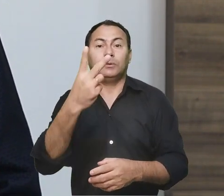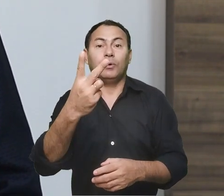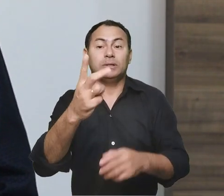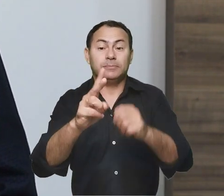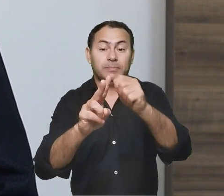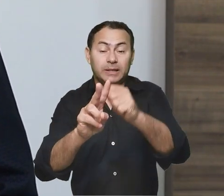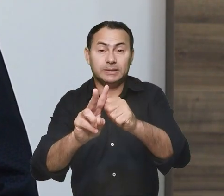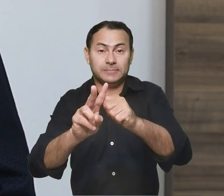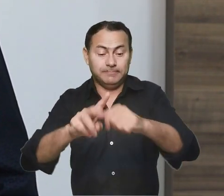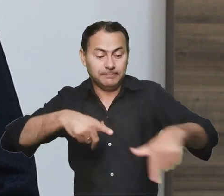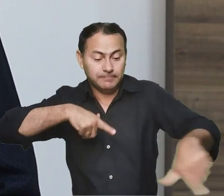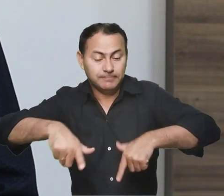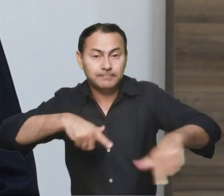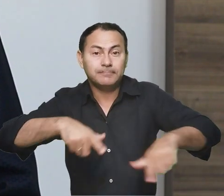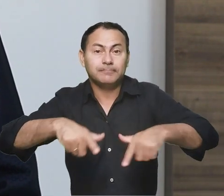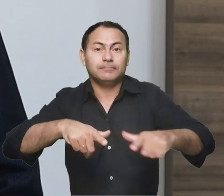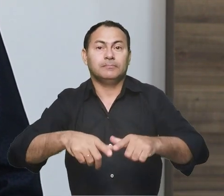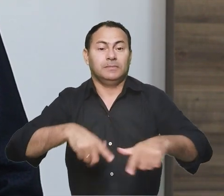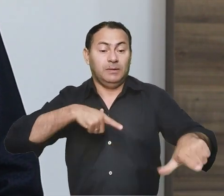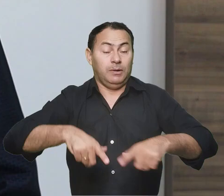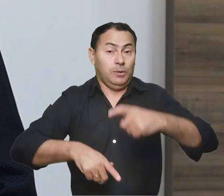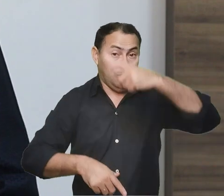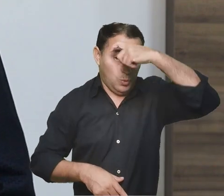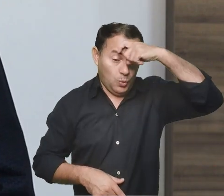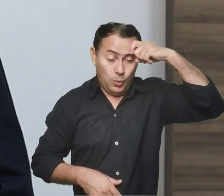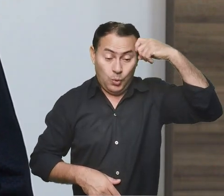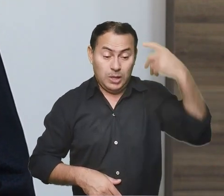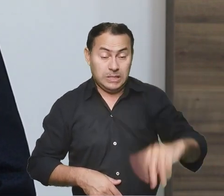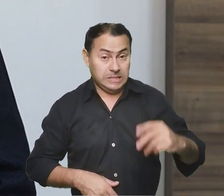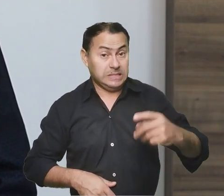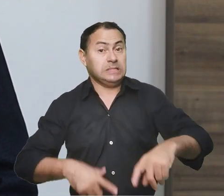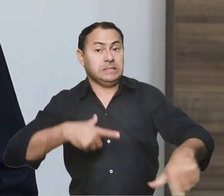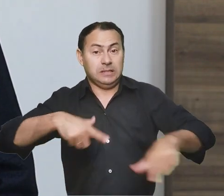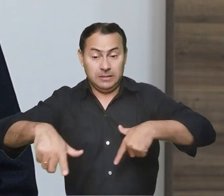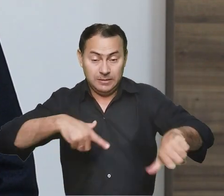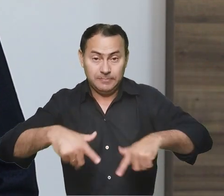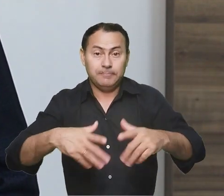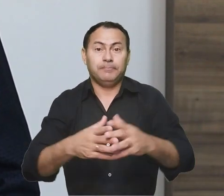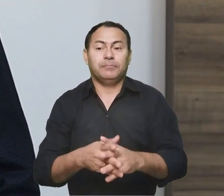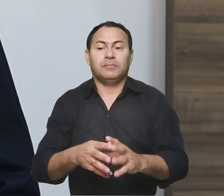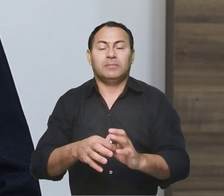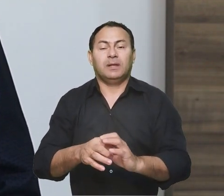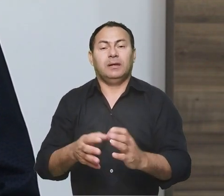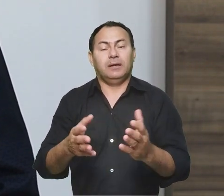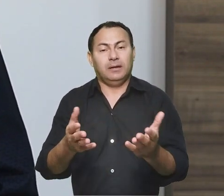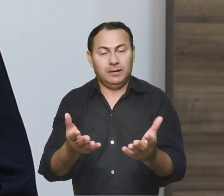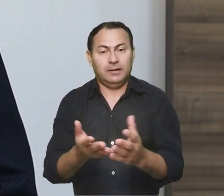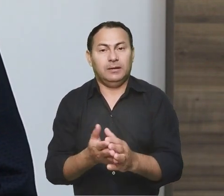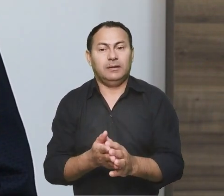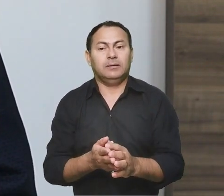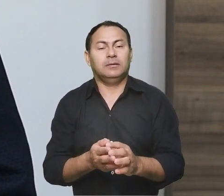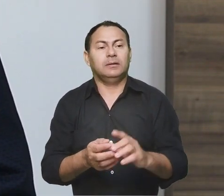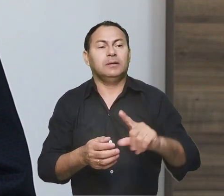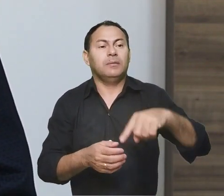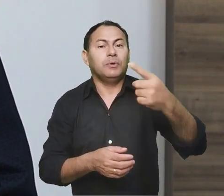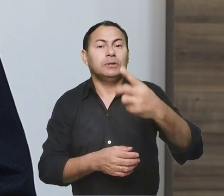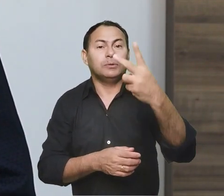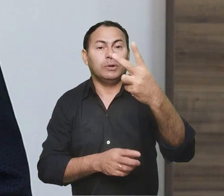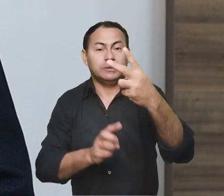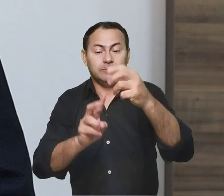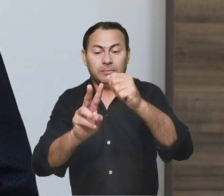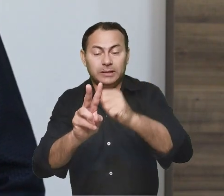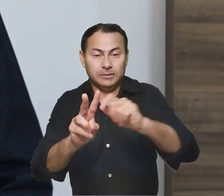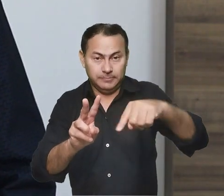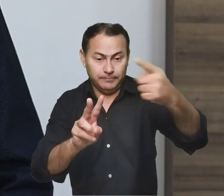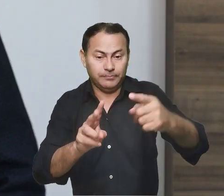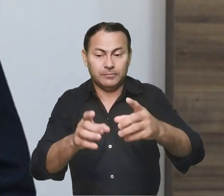Então, foram dois meses de trabalho, trabalho intenso, né? E deixamos, após esses